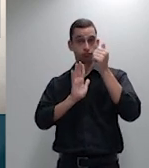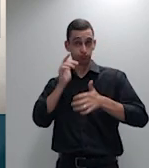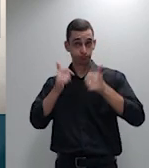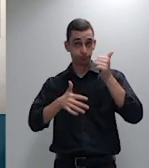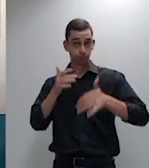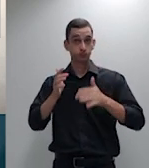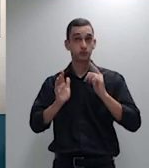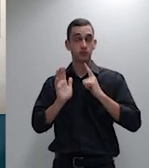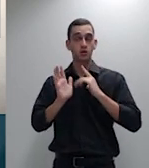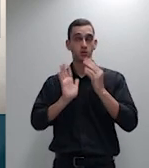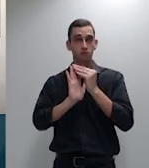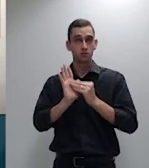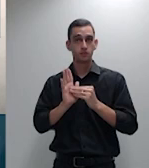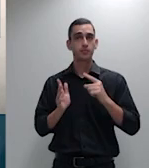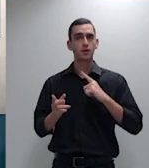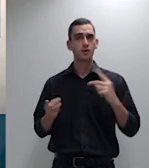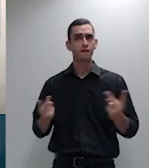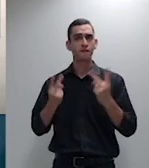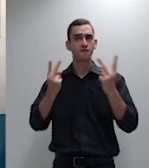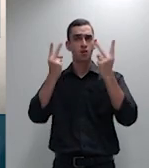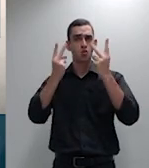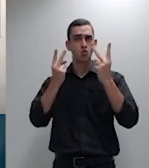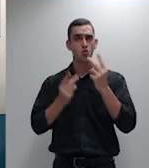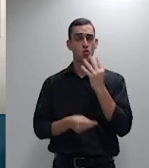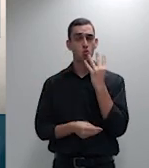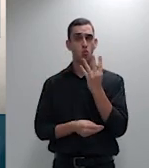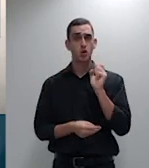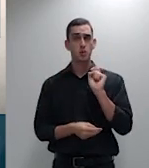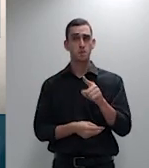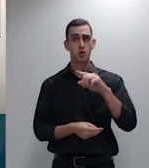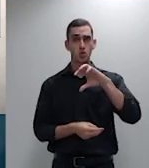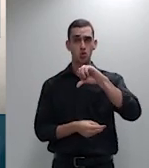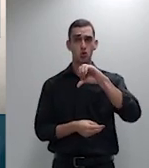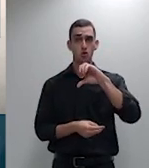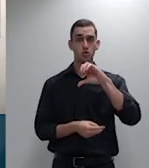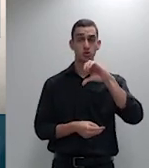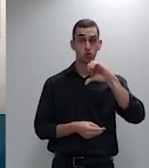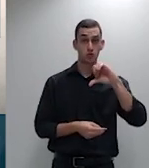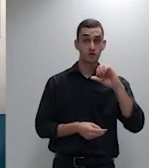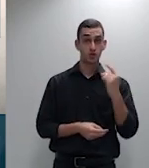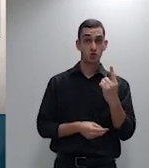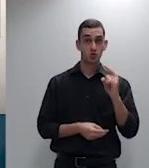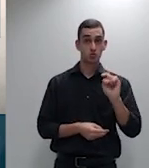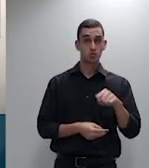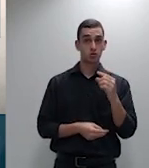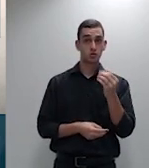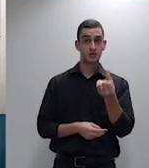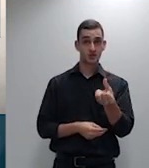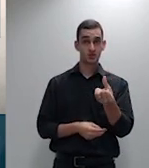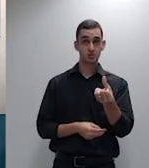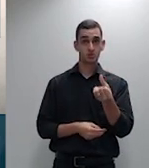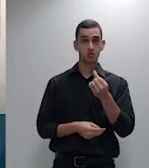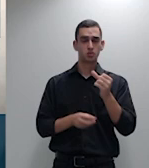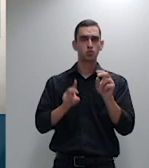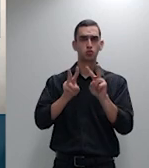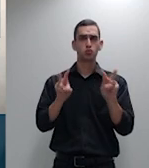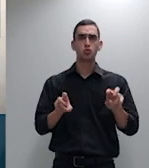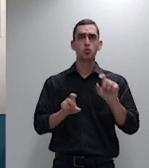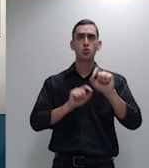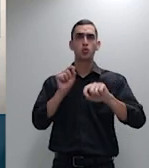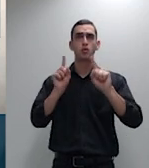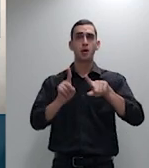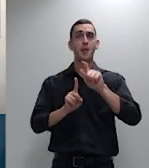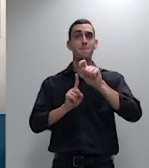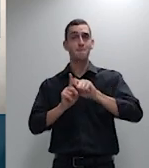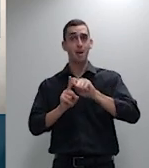.991 e 6 centavos referentes a mensalidade da última faixa etária do